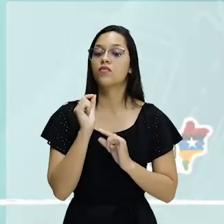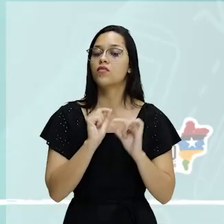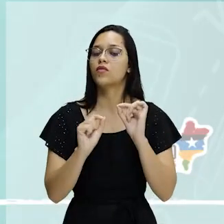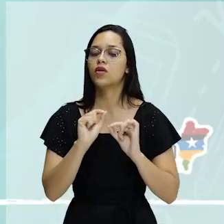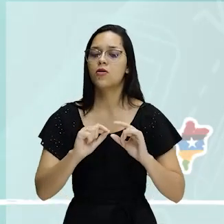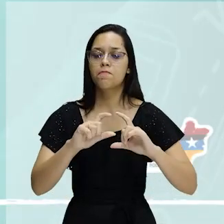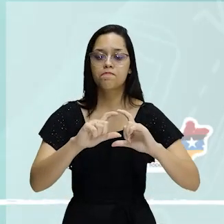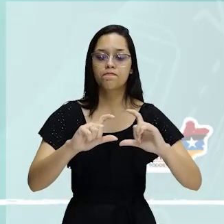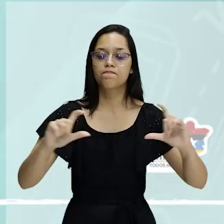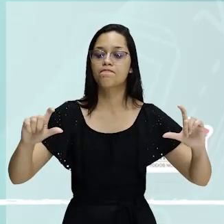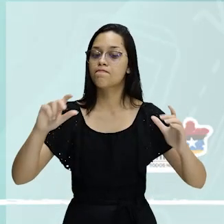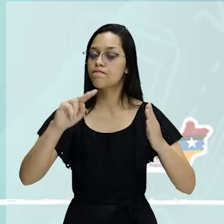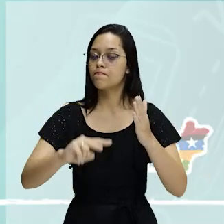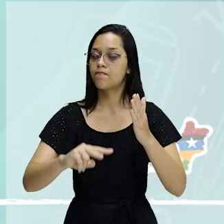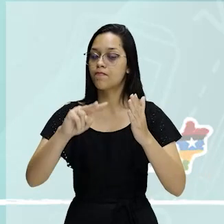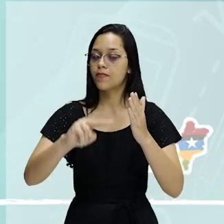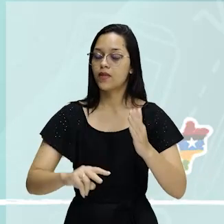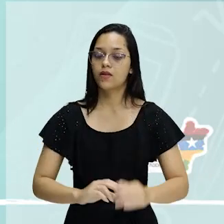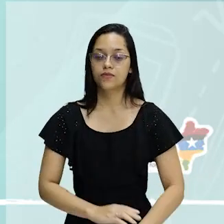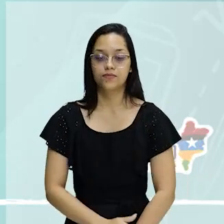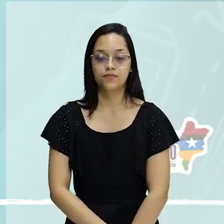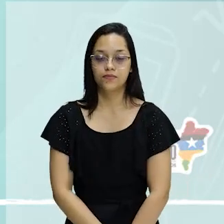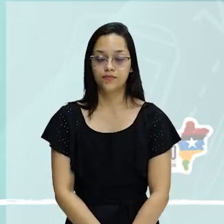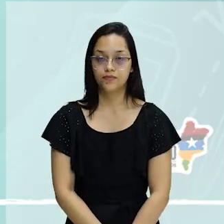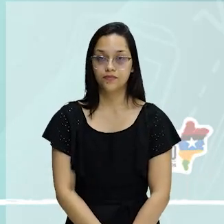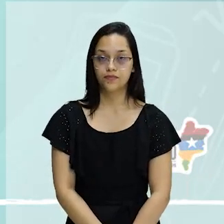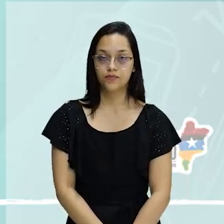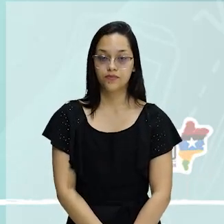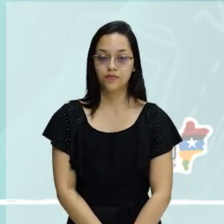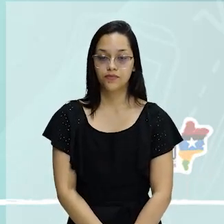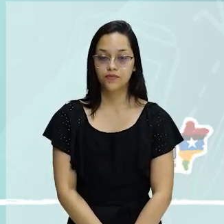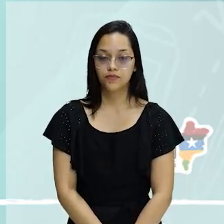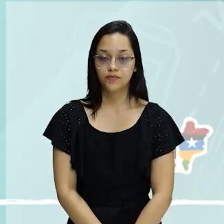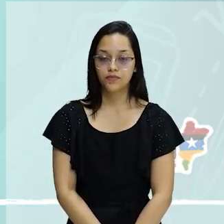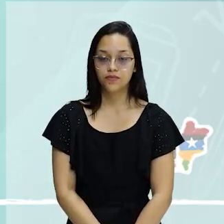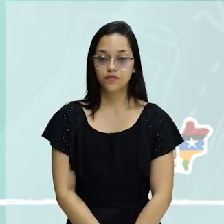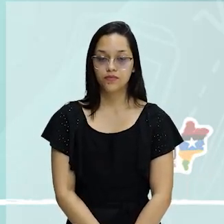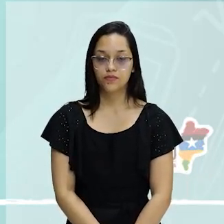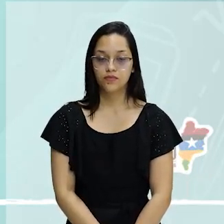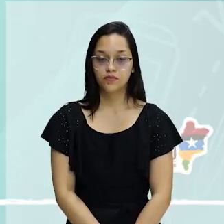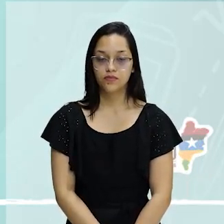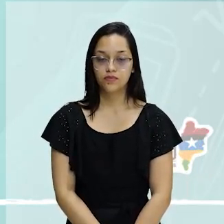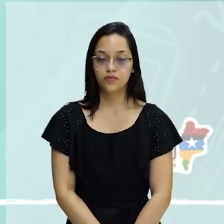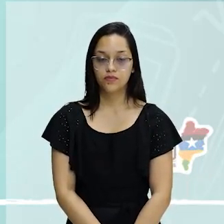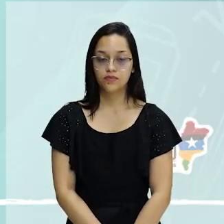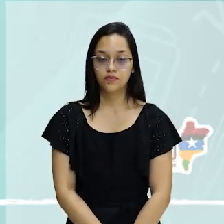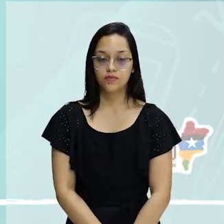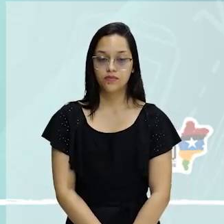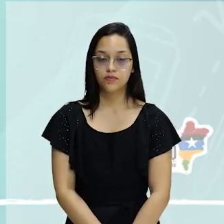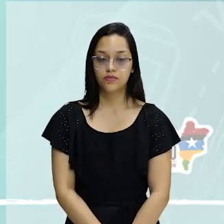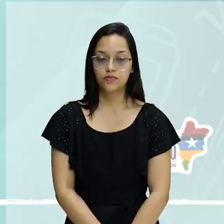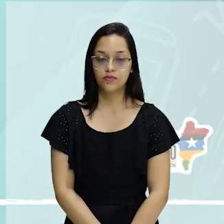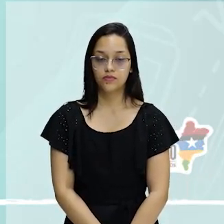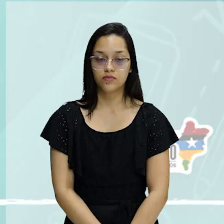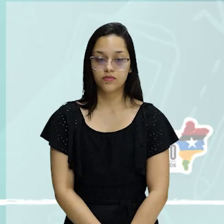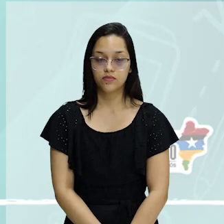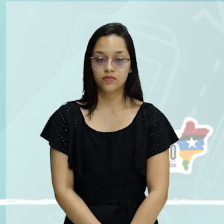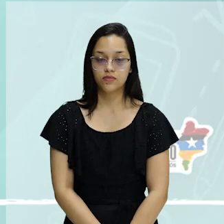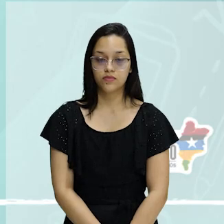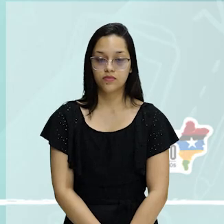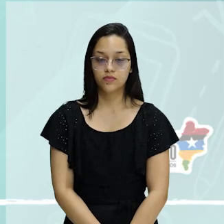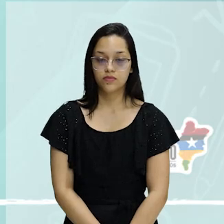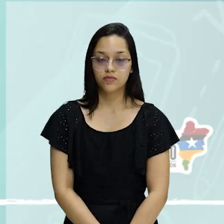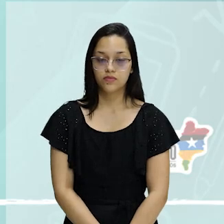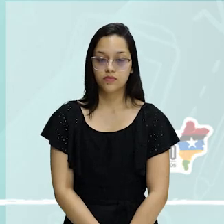São exemplos, resenha, crítica, jornalística, publicidade, receita de bolo, menu de restaurante, bilhete ou lista de supermercado.